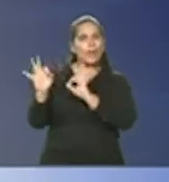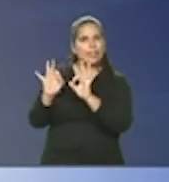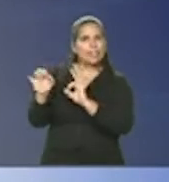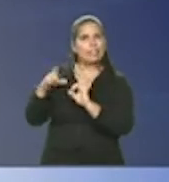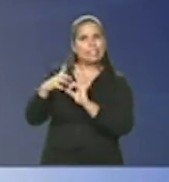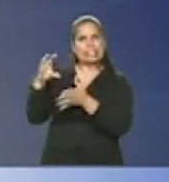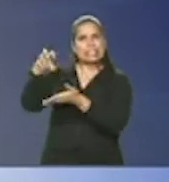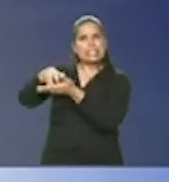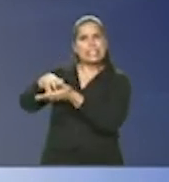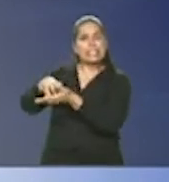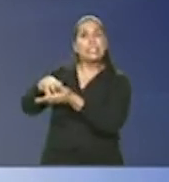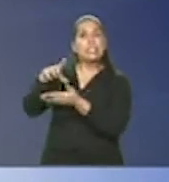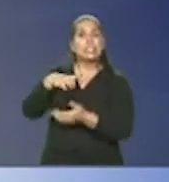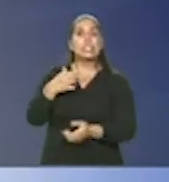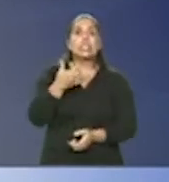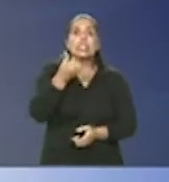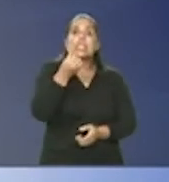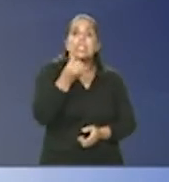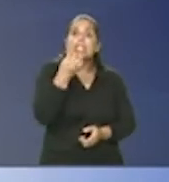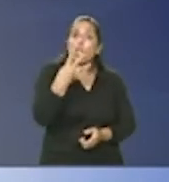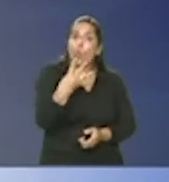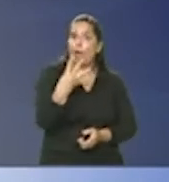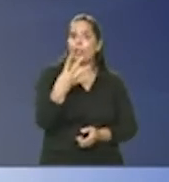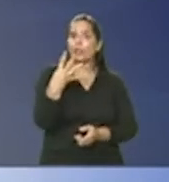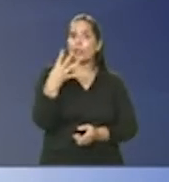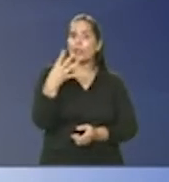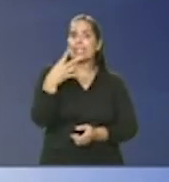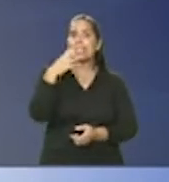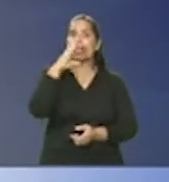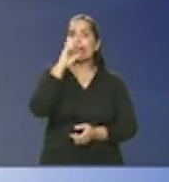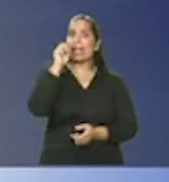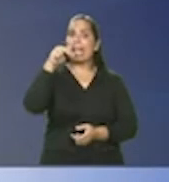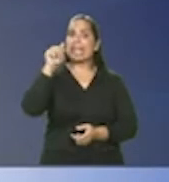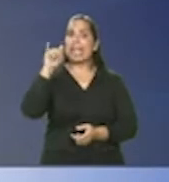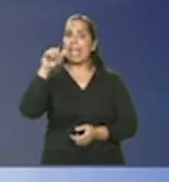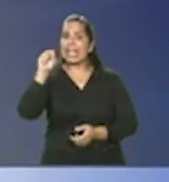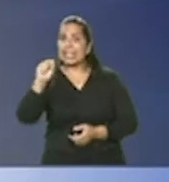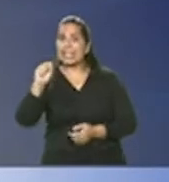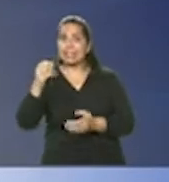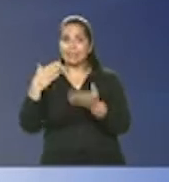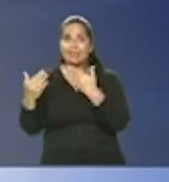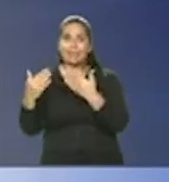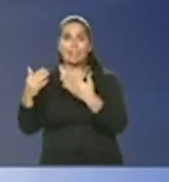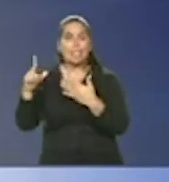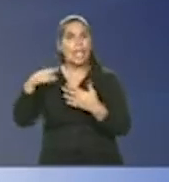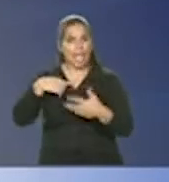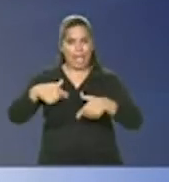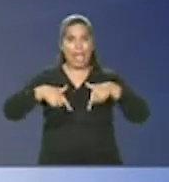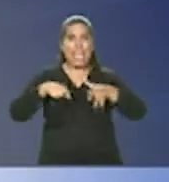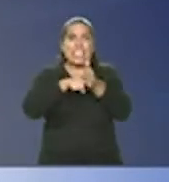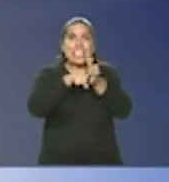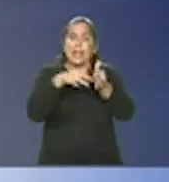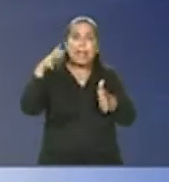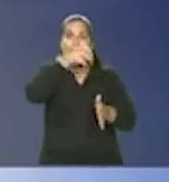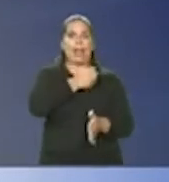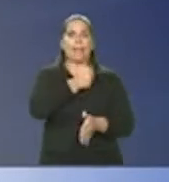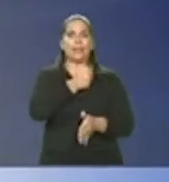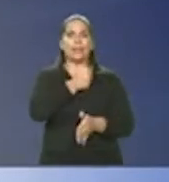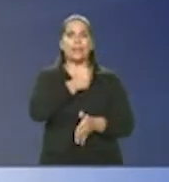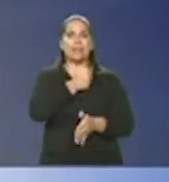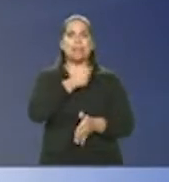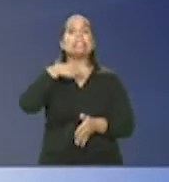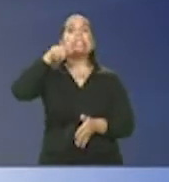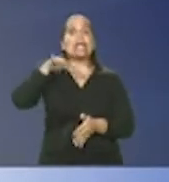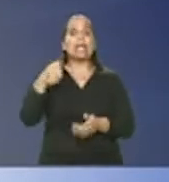é de 64 canais ele vai ficar ali no Rio Centro fazer exame rápido para fazer exame rápido e quem